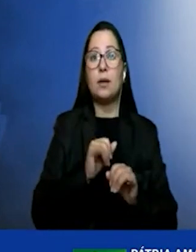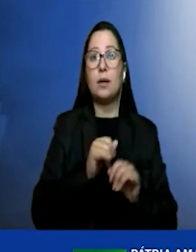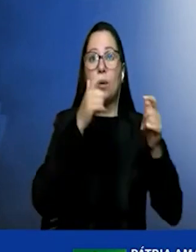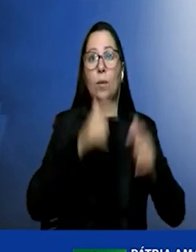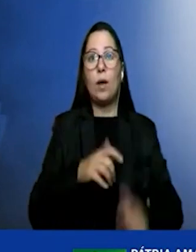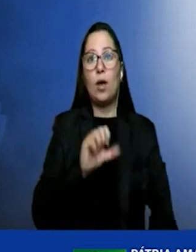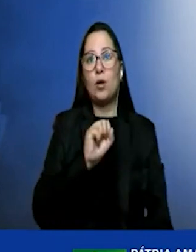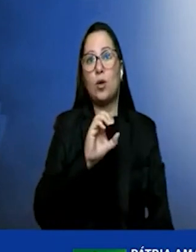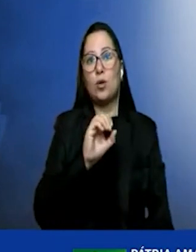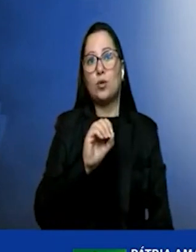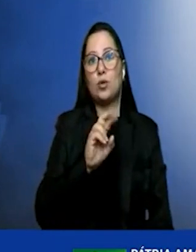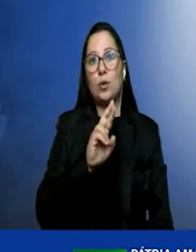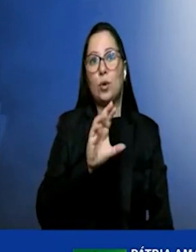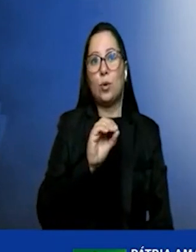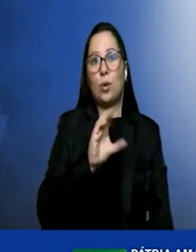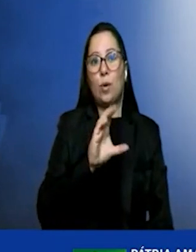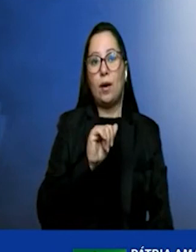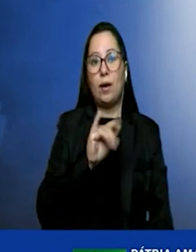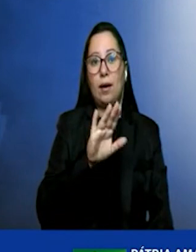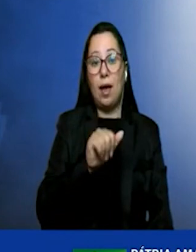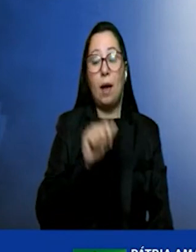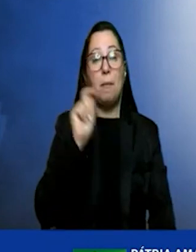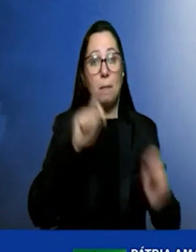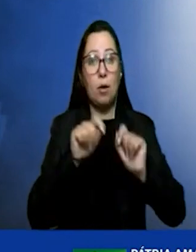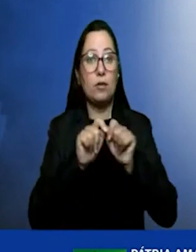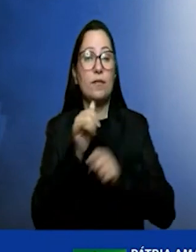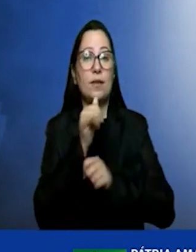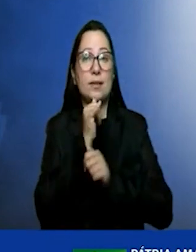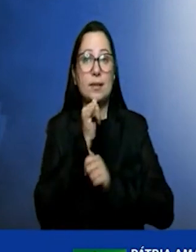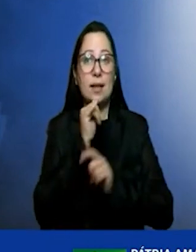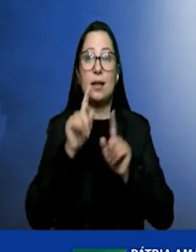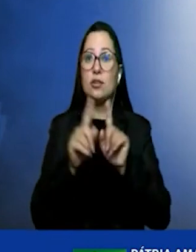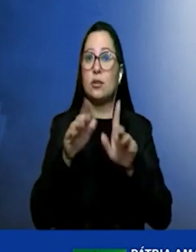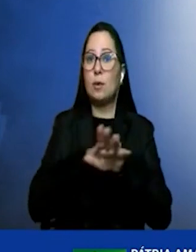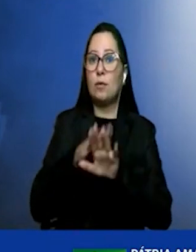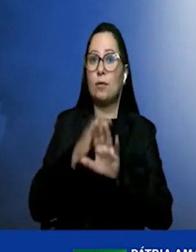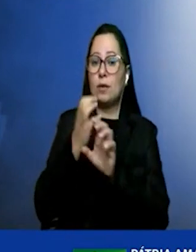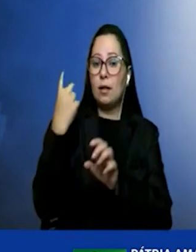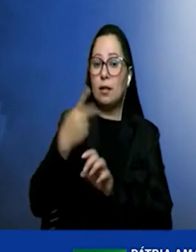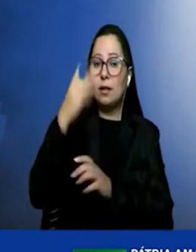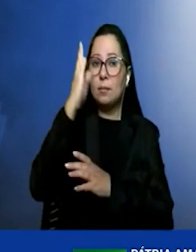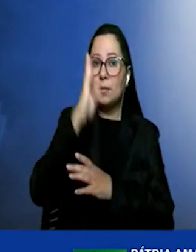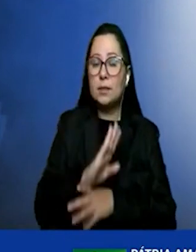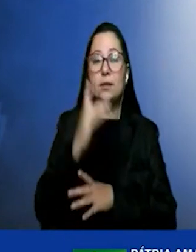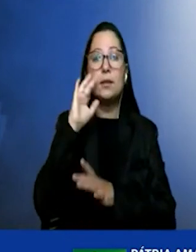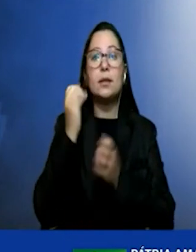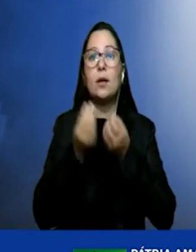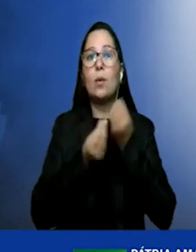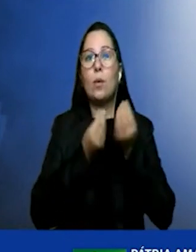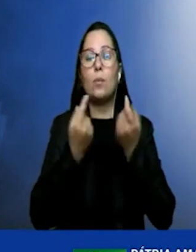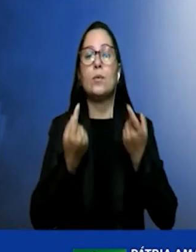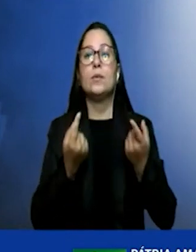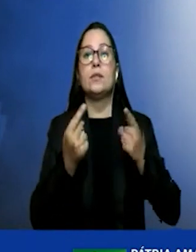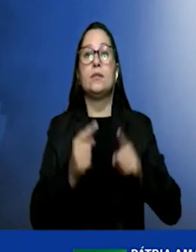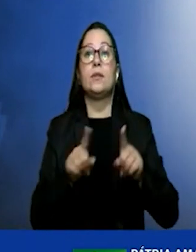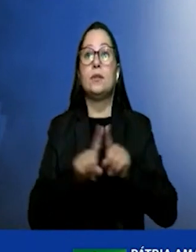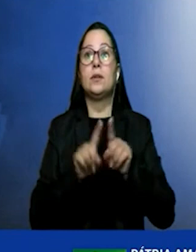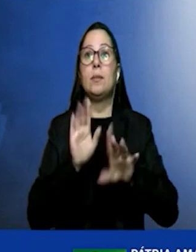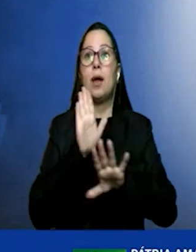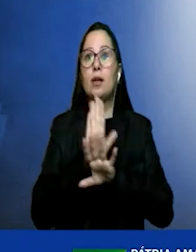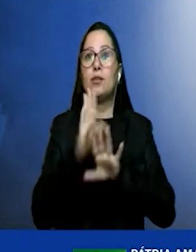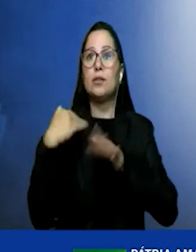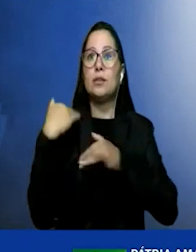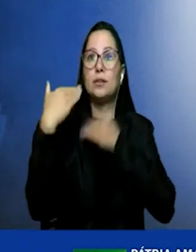dirigir, é possível conversar com a engenharia aqui do Brasil para entender esses desafios e, obviamente, ajudar a desenvolver esse mercado.